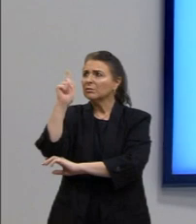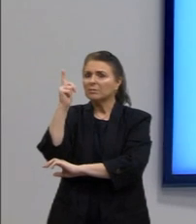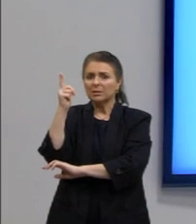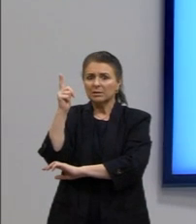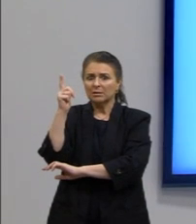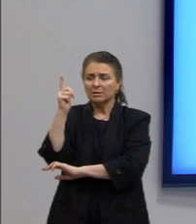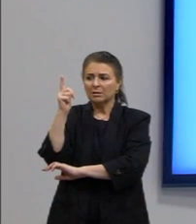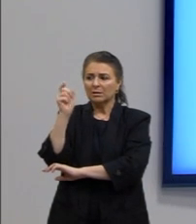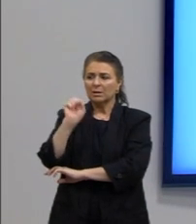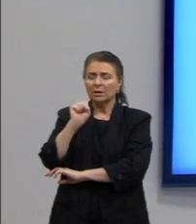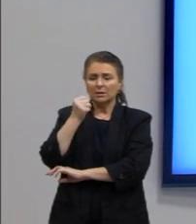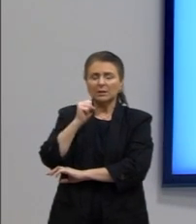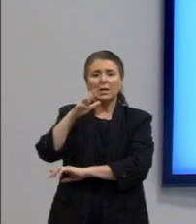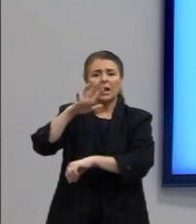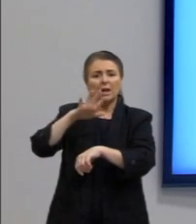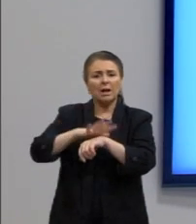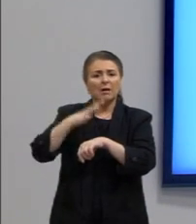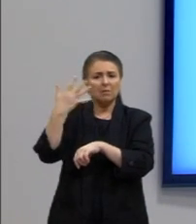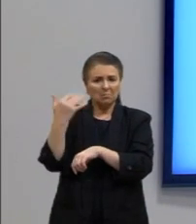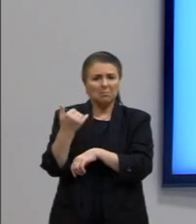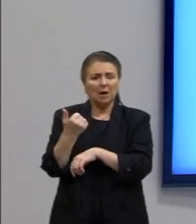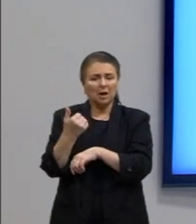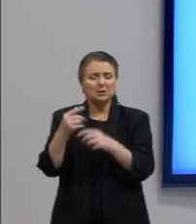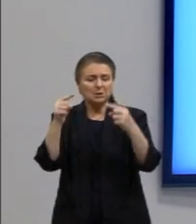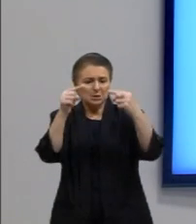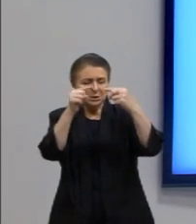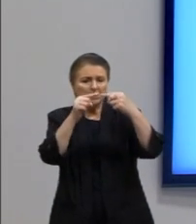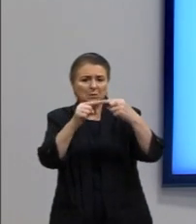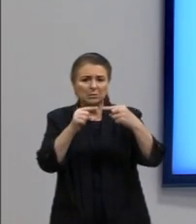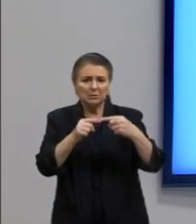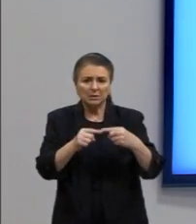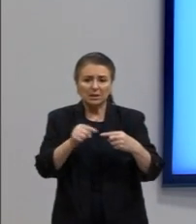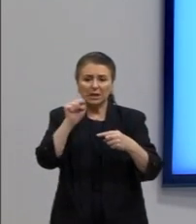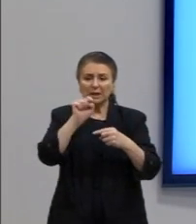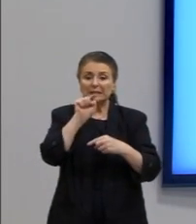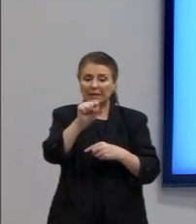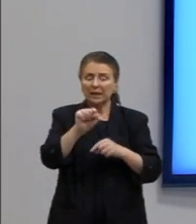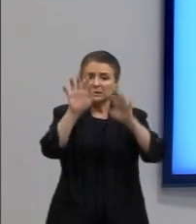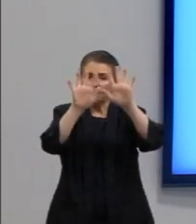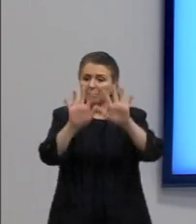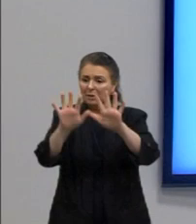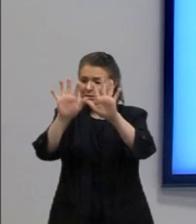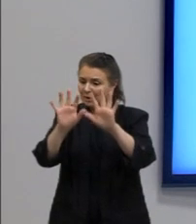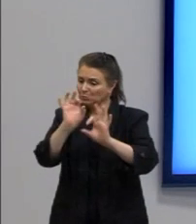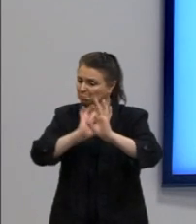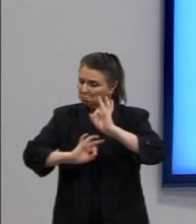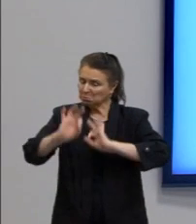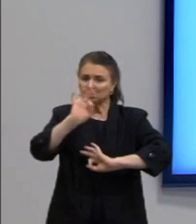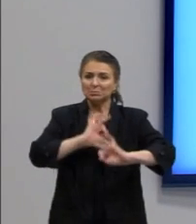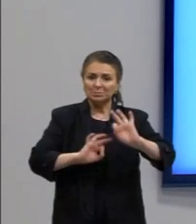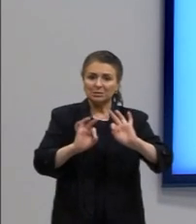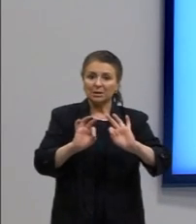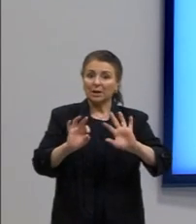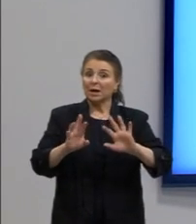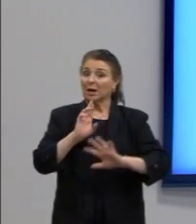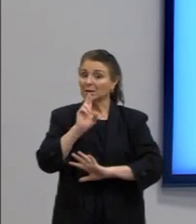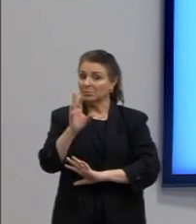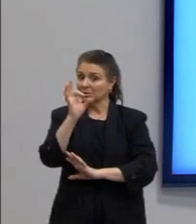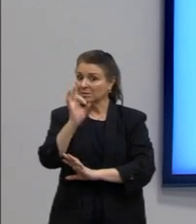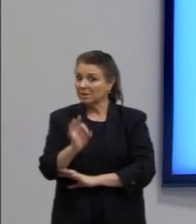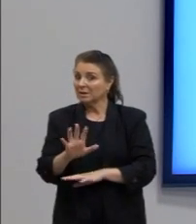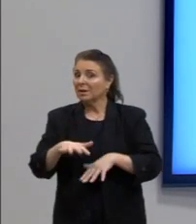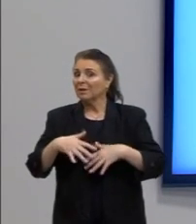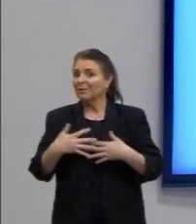encaixa, pessoal. O que ele está dizendo? Justamente, essa paisagem vai se mudando. Vamos ver qual é a nossa